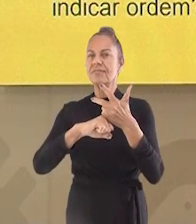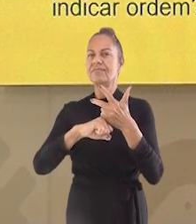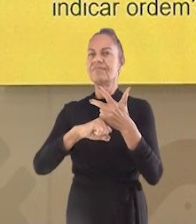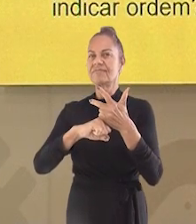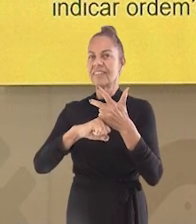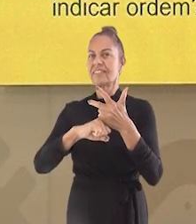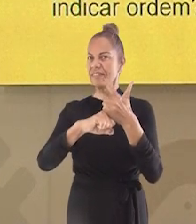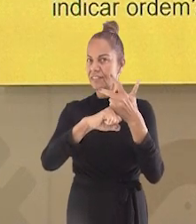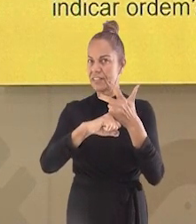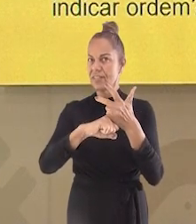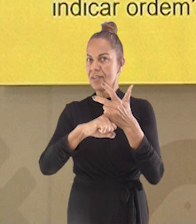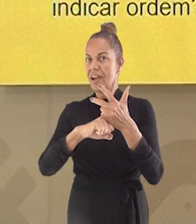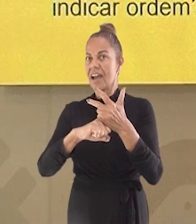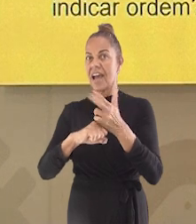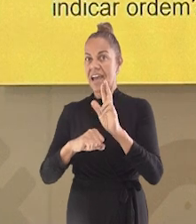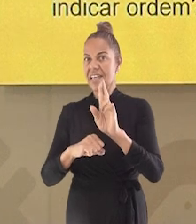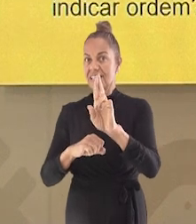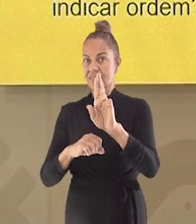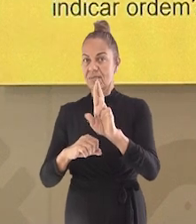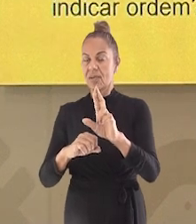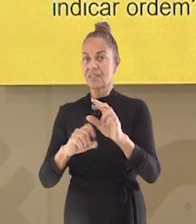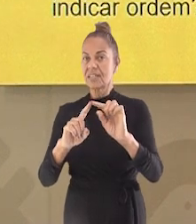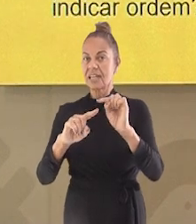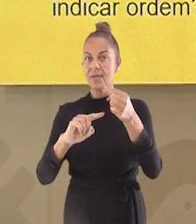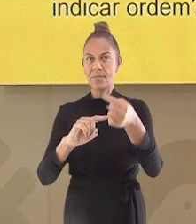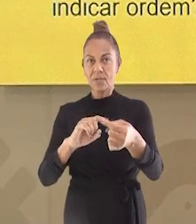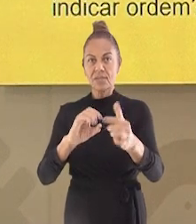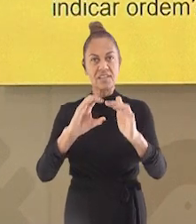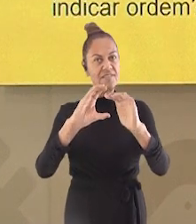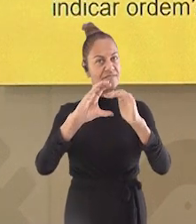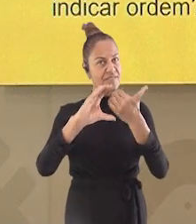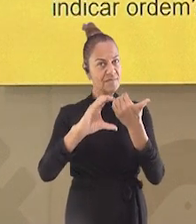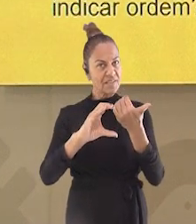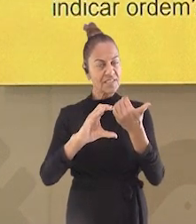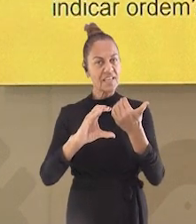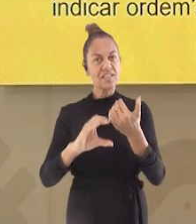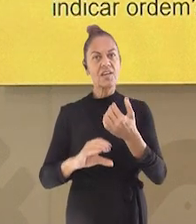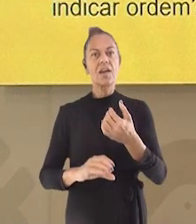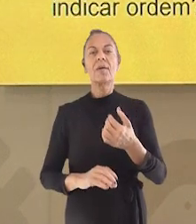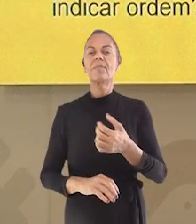Envie para a gente. Você pode enviar aqui, ó, pelo telefone celular